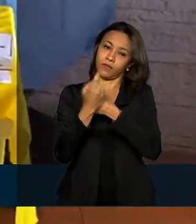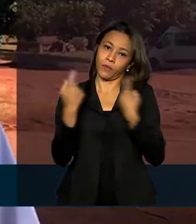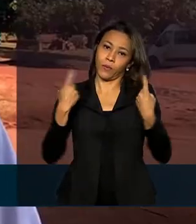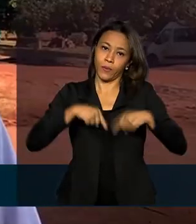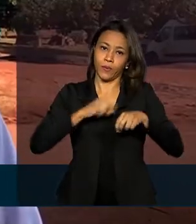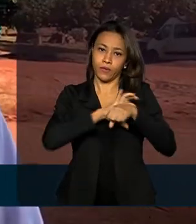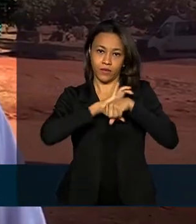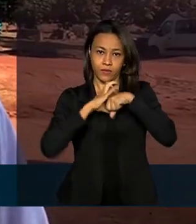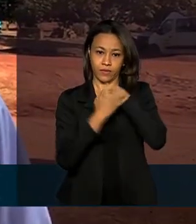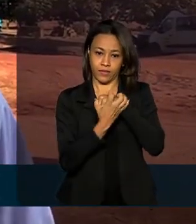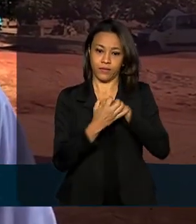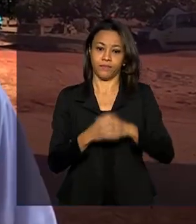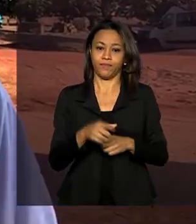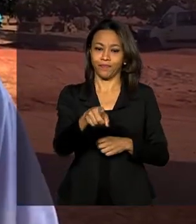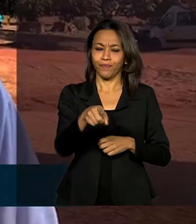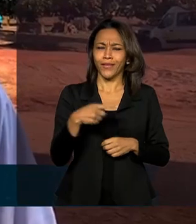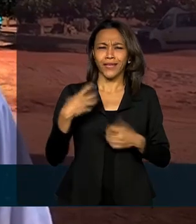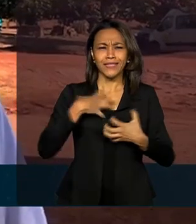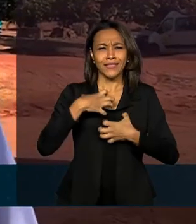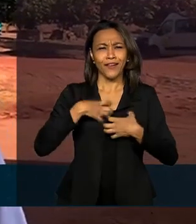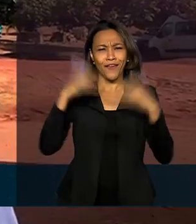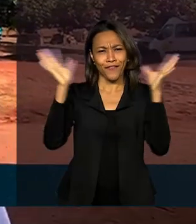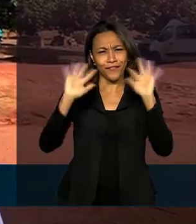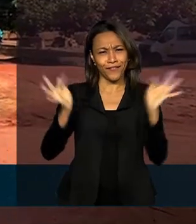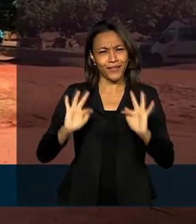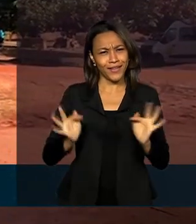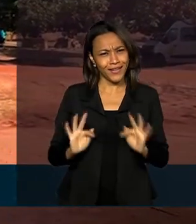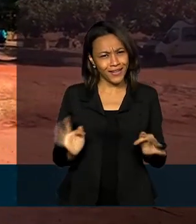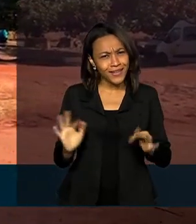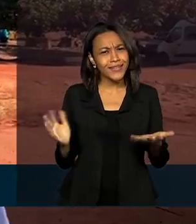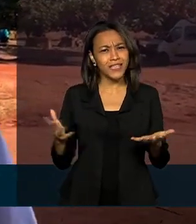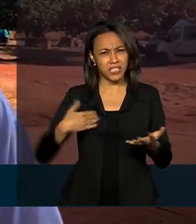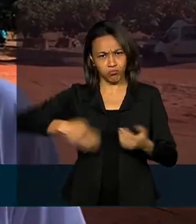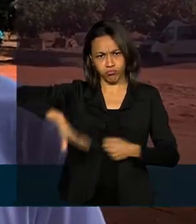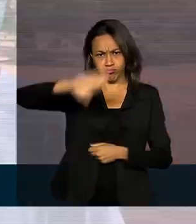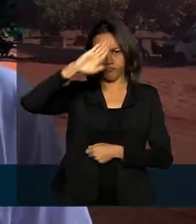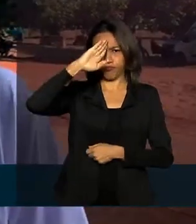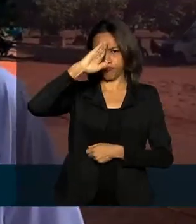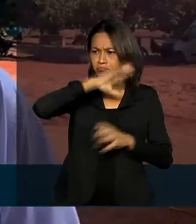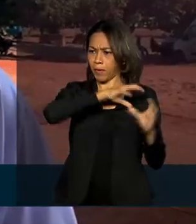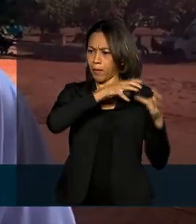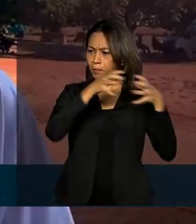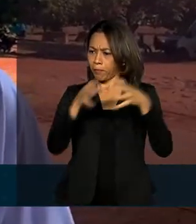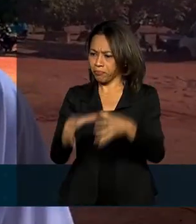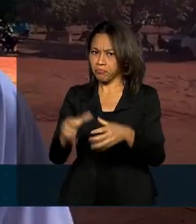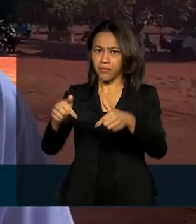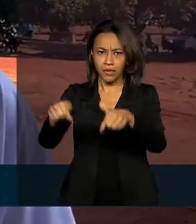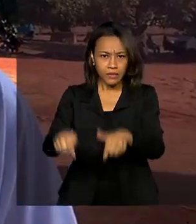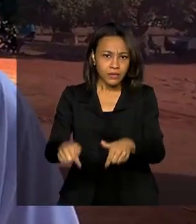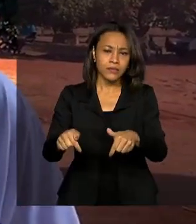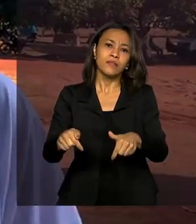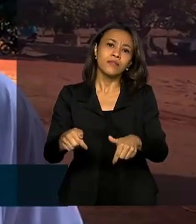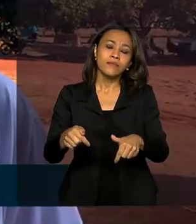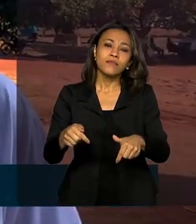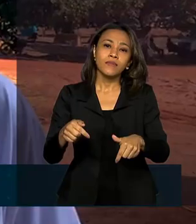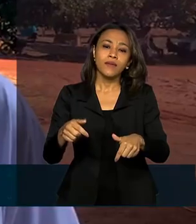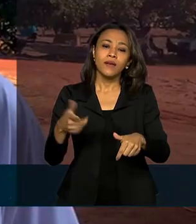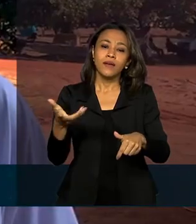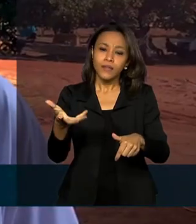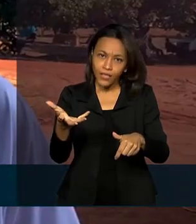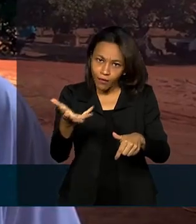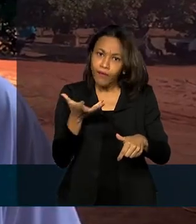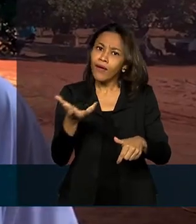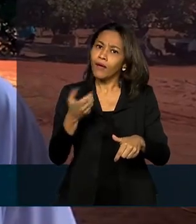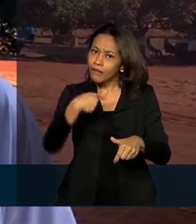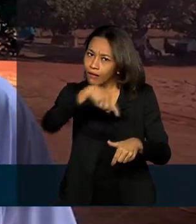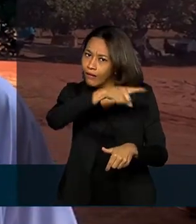doença. Todo mundo ficou muito feliz com a força amada que está aqui com a gente. Eu quero que a equipe continue